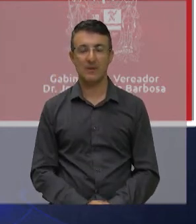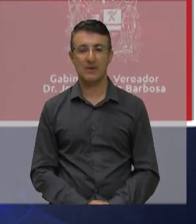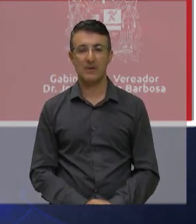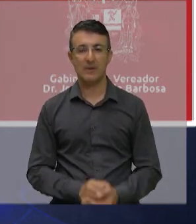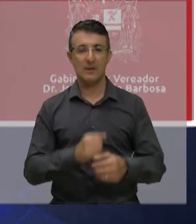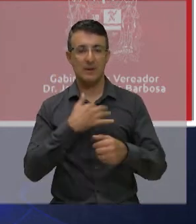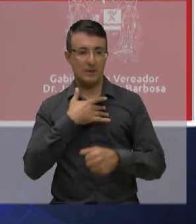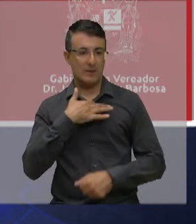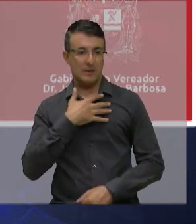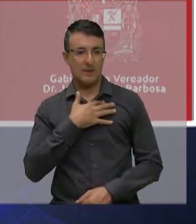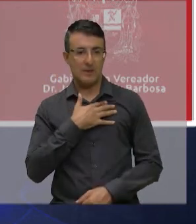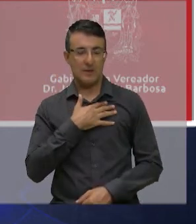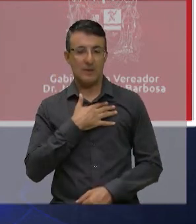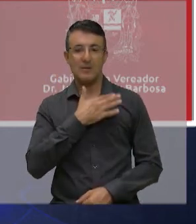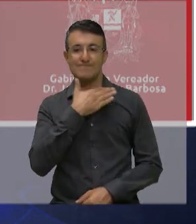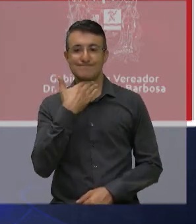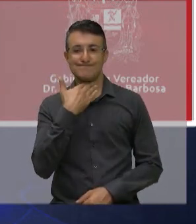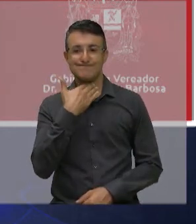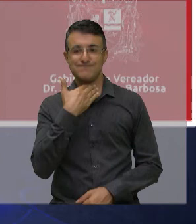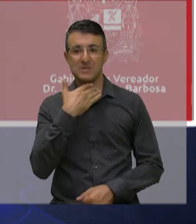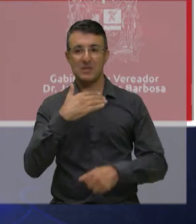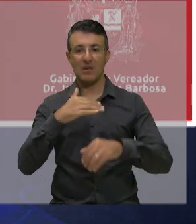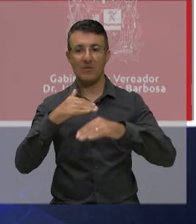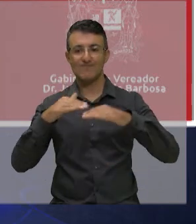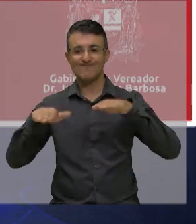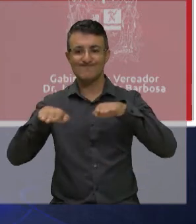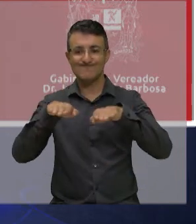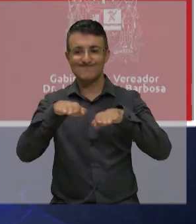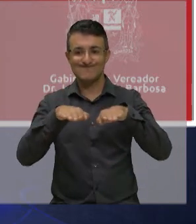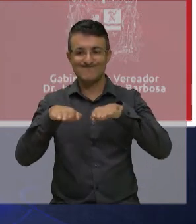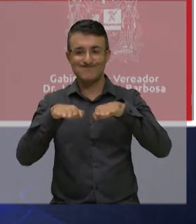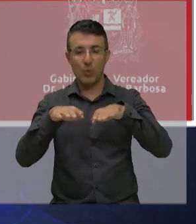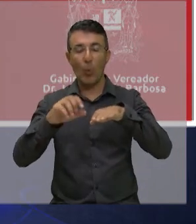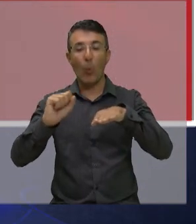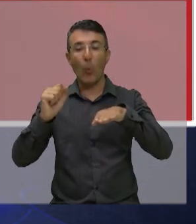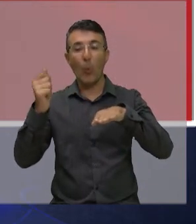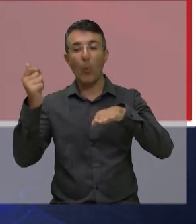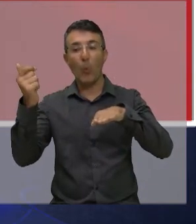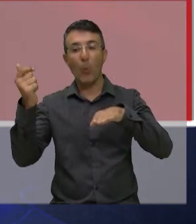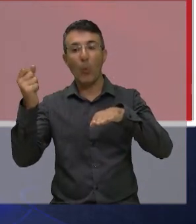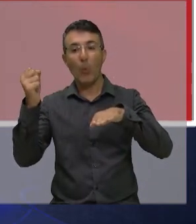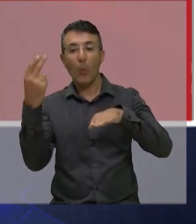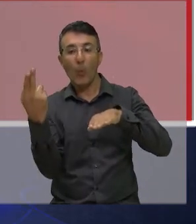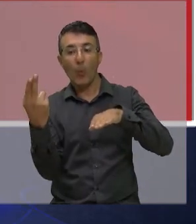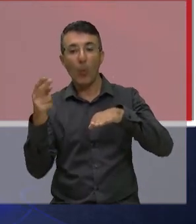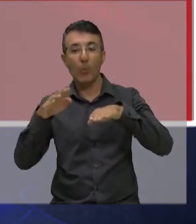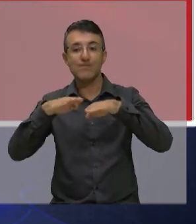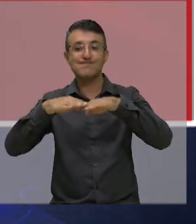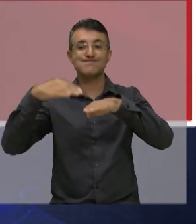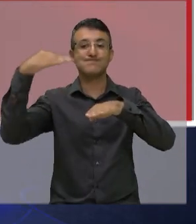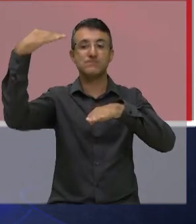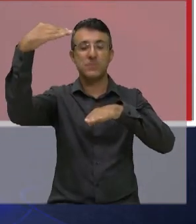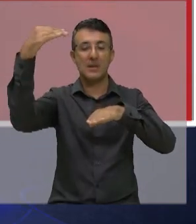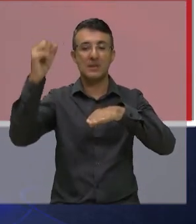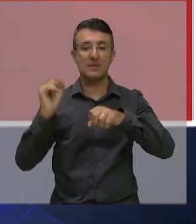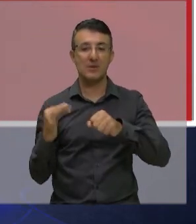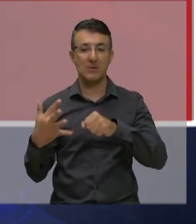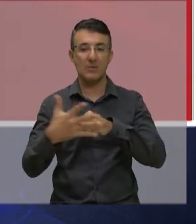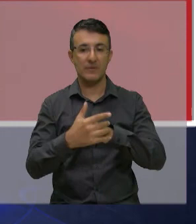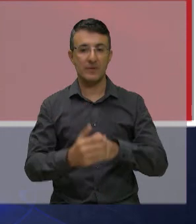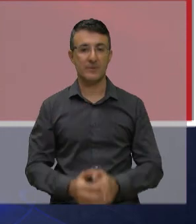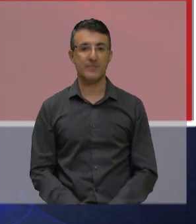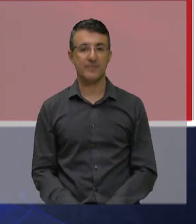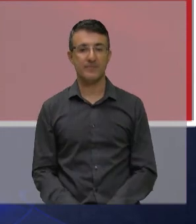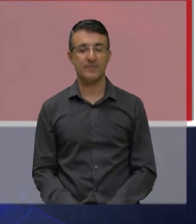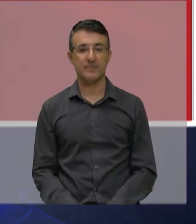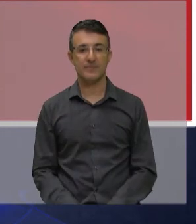cidade mata tanto quanto ou mais o Covid-19 próximo a jornada de um